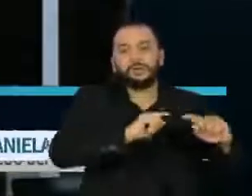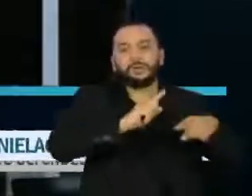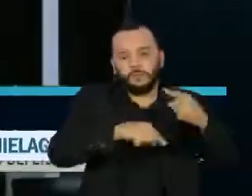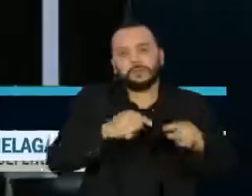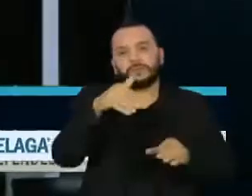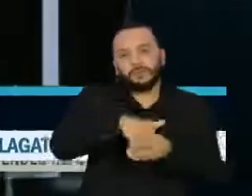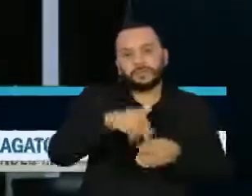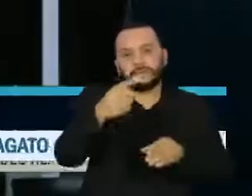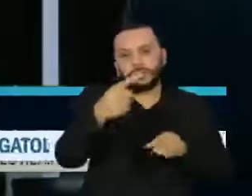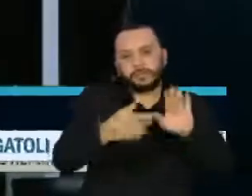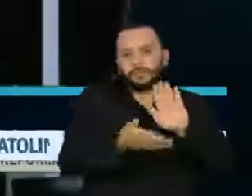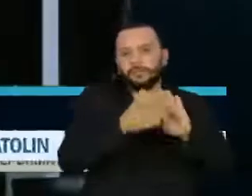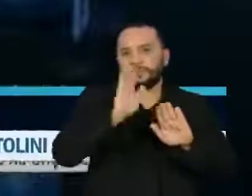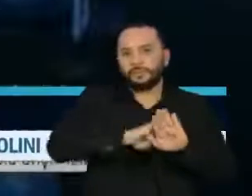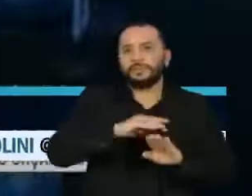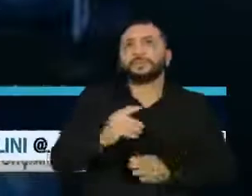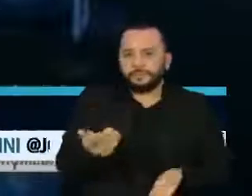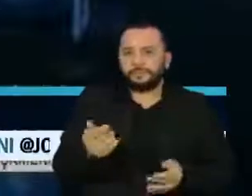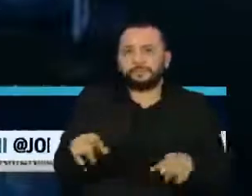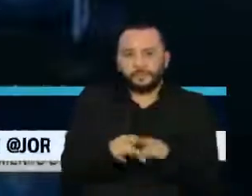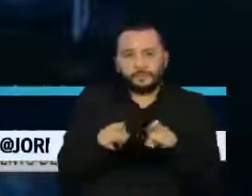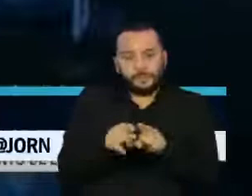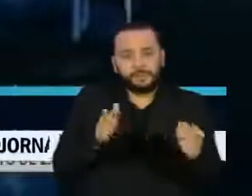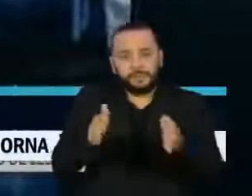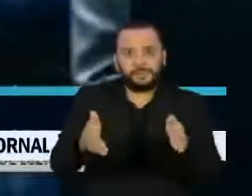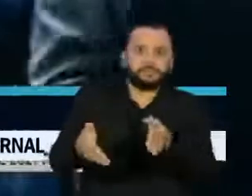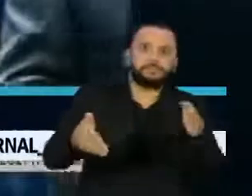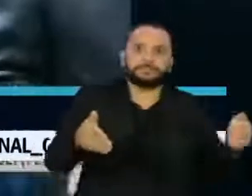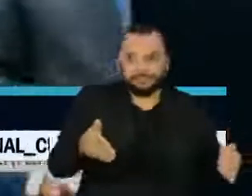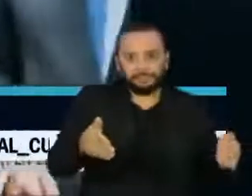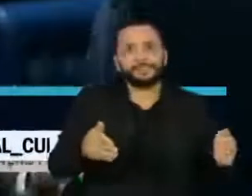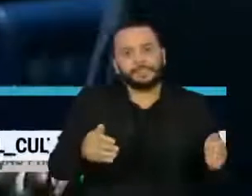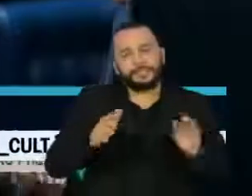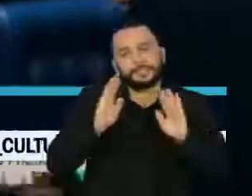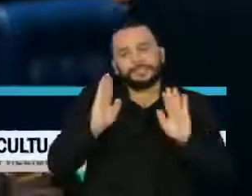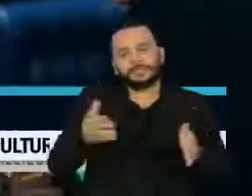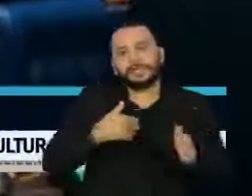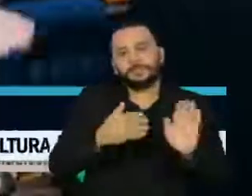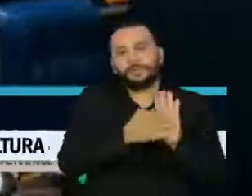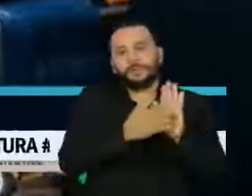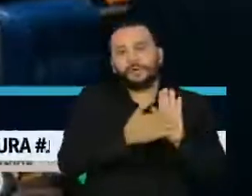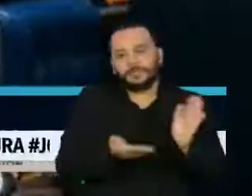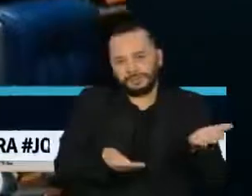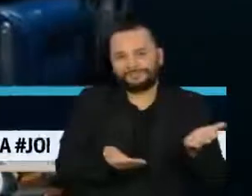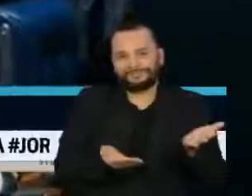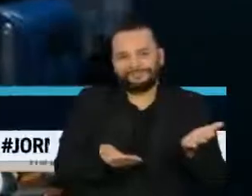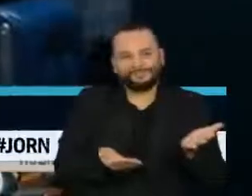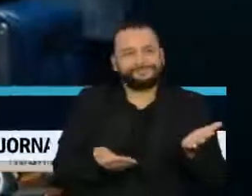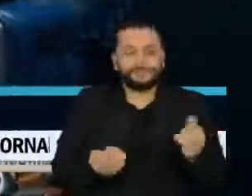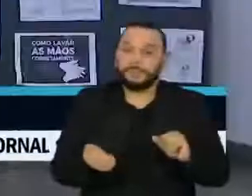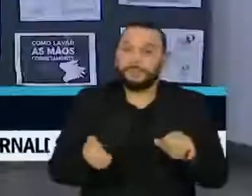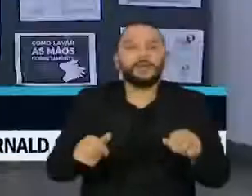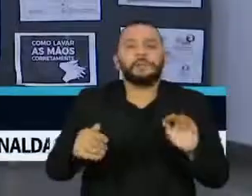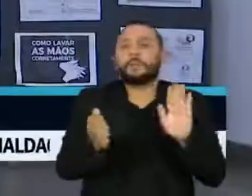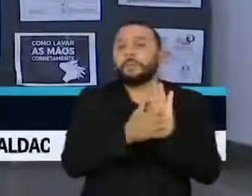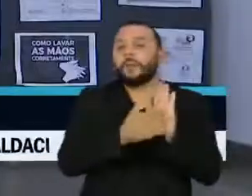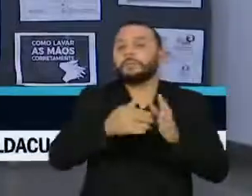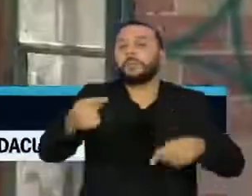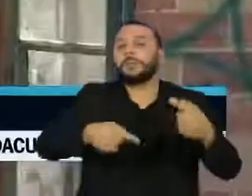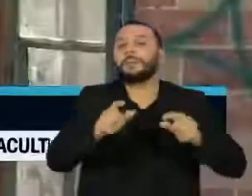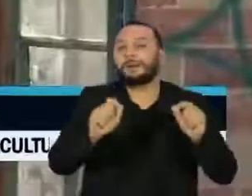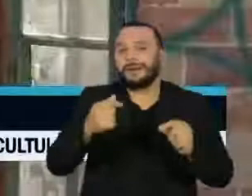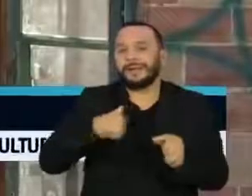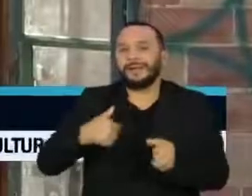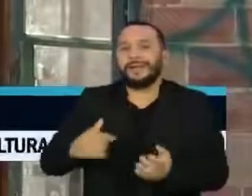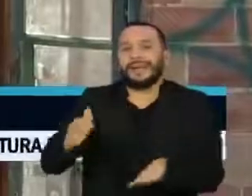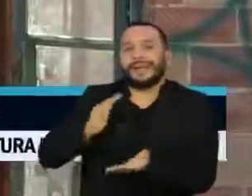primeiro turno, além de estender o período para a apresentação de destaques. A maior polêmica da proposta é o trecho que acaba com